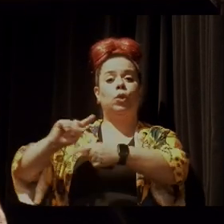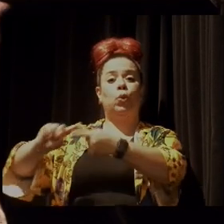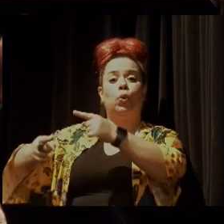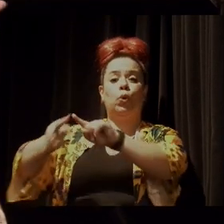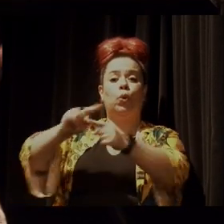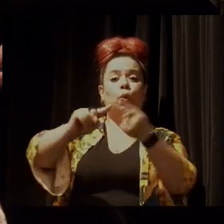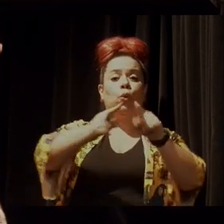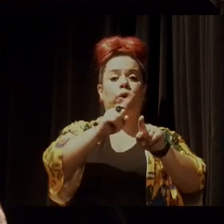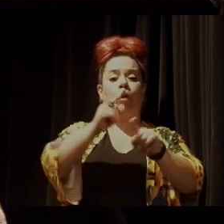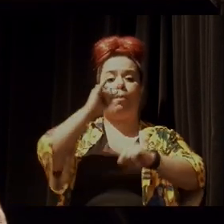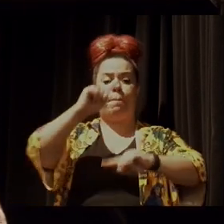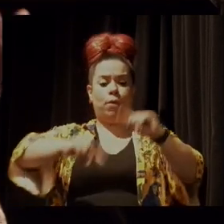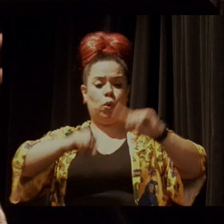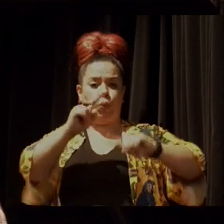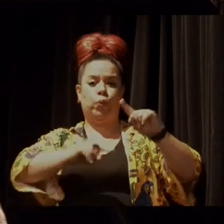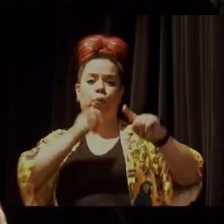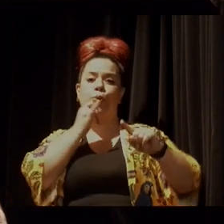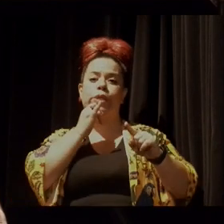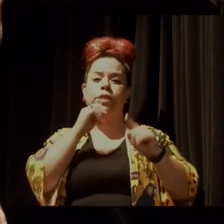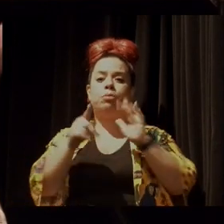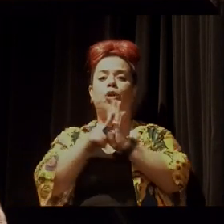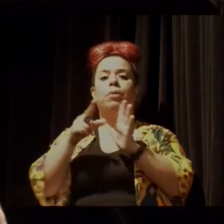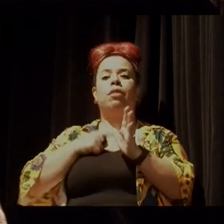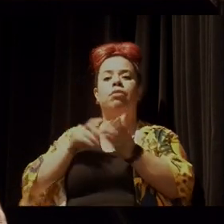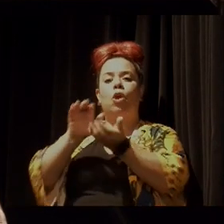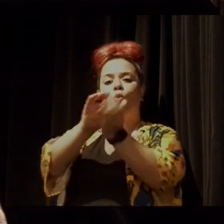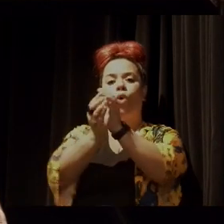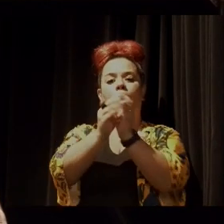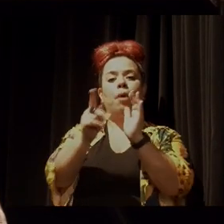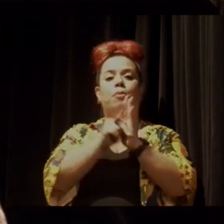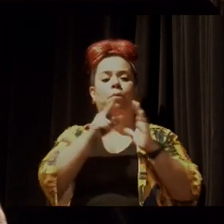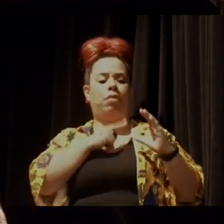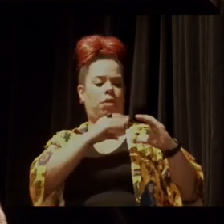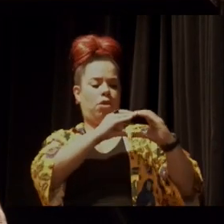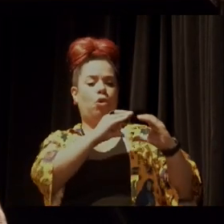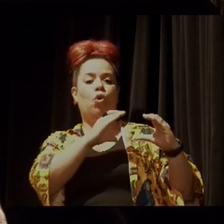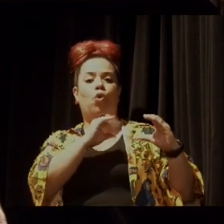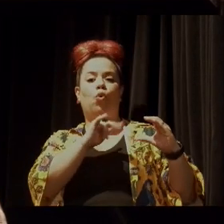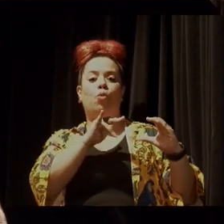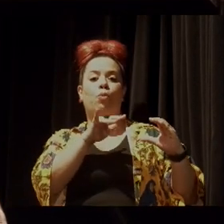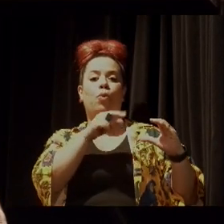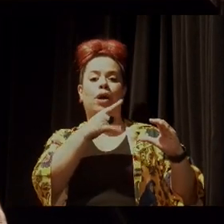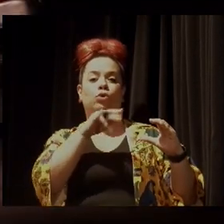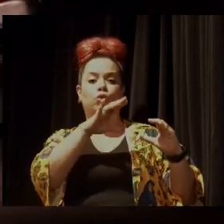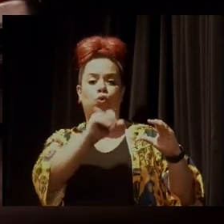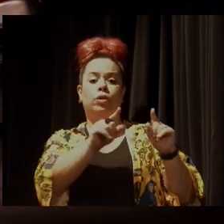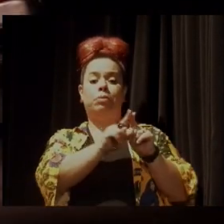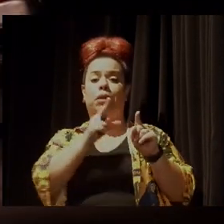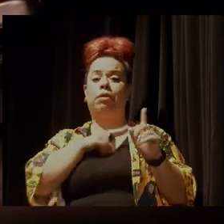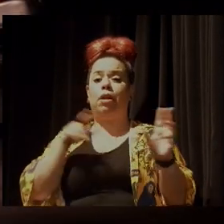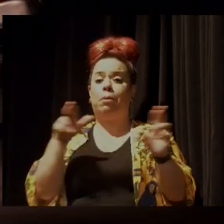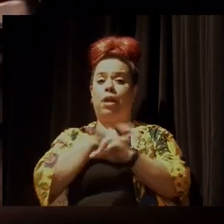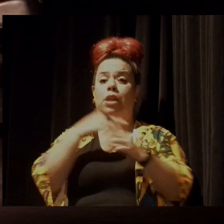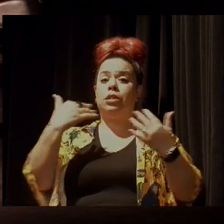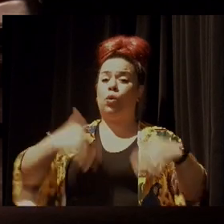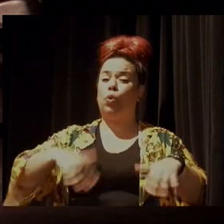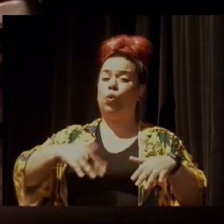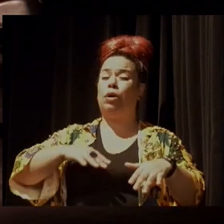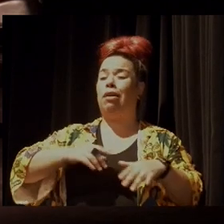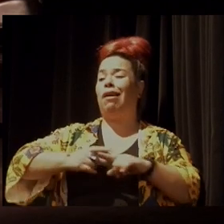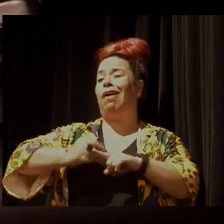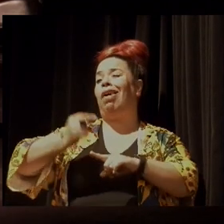manejando produtos como cacau, como cupuaçu, numa relação milenar com essa floresta.